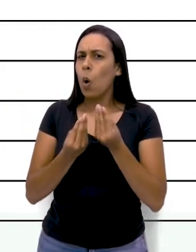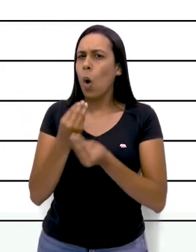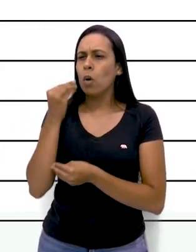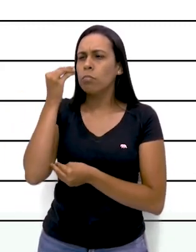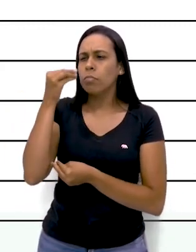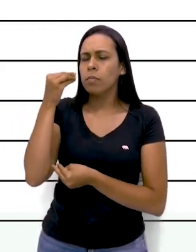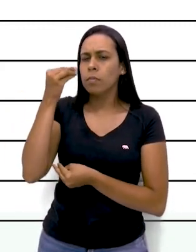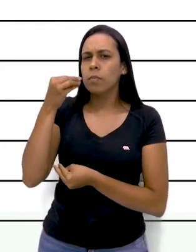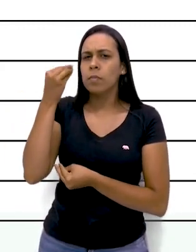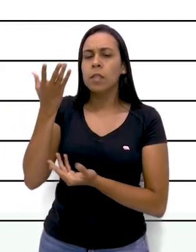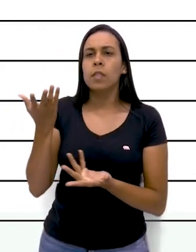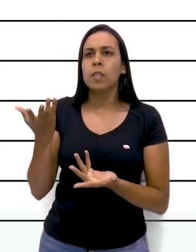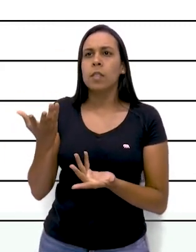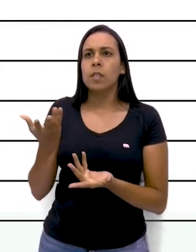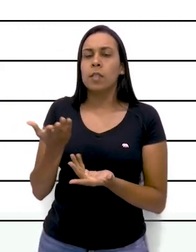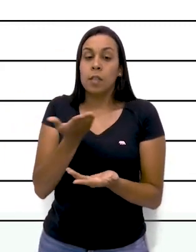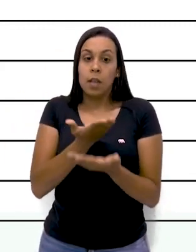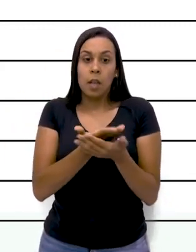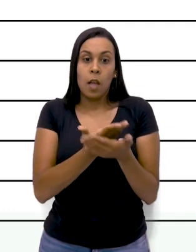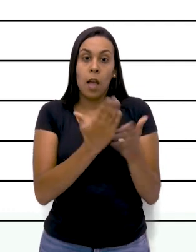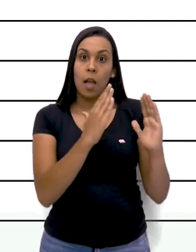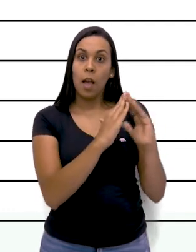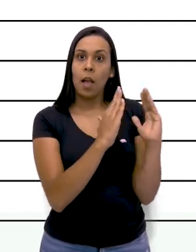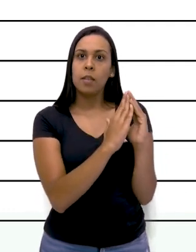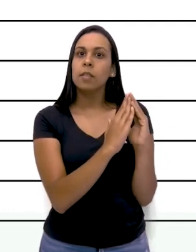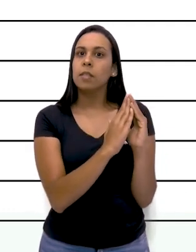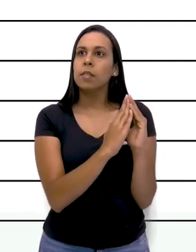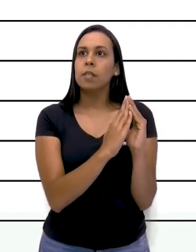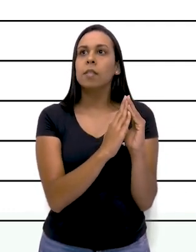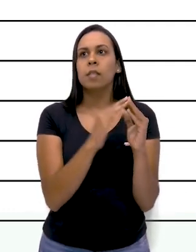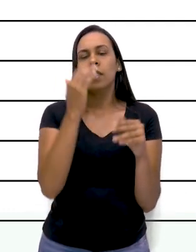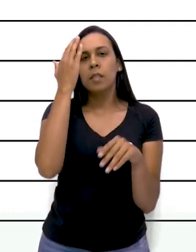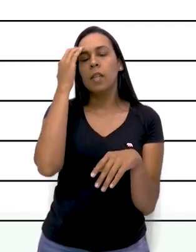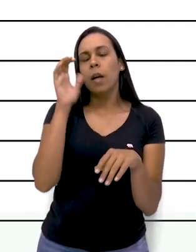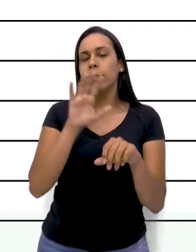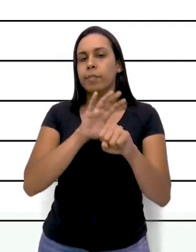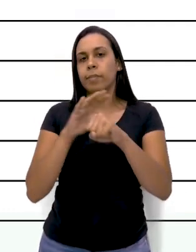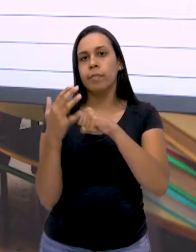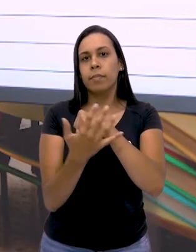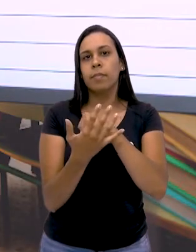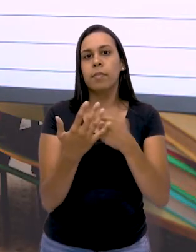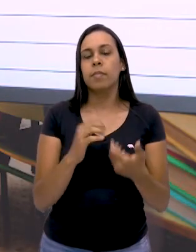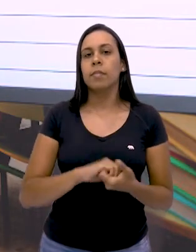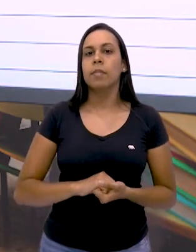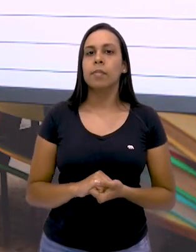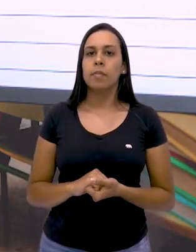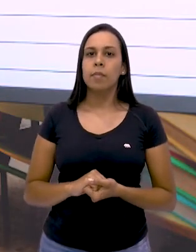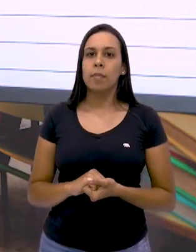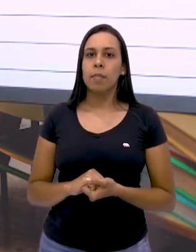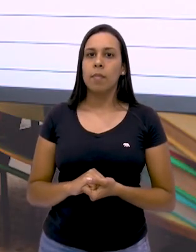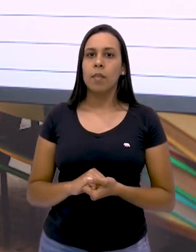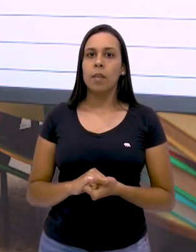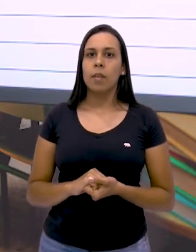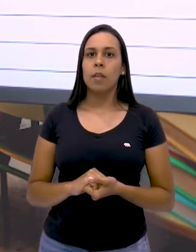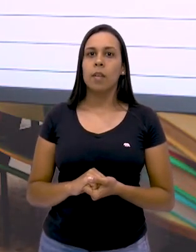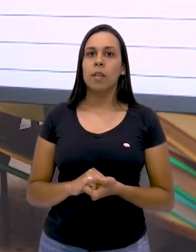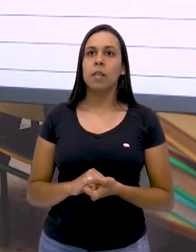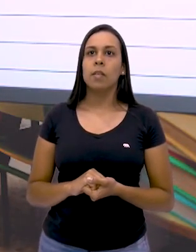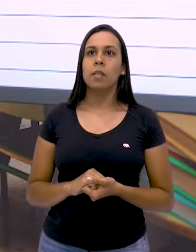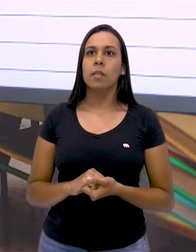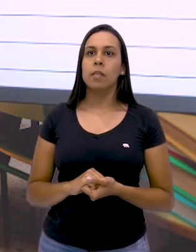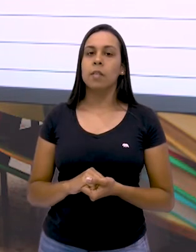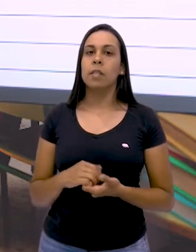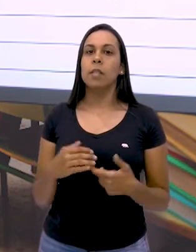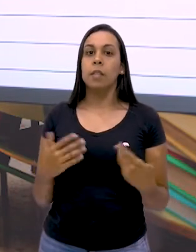experiências, né? De ter aula em casa devido, né? A pandemia do coronavírus. Vocês viram aí, né, pessoal? Nesse período todo aí,